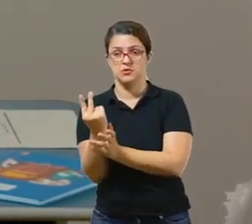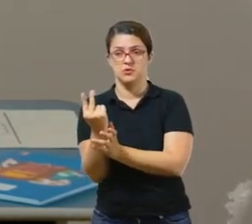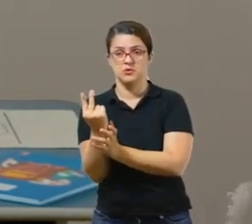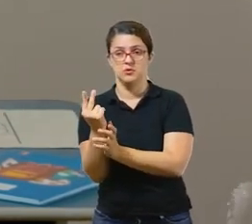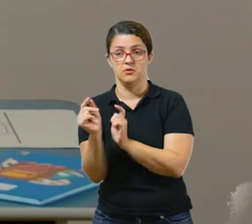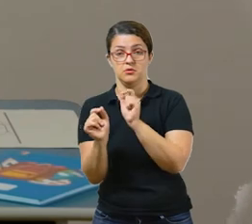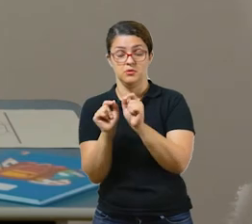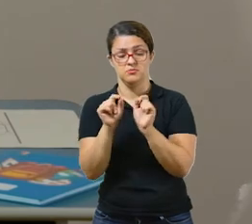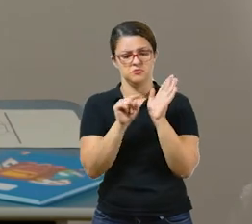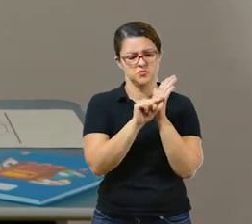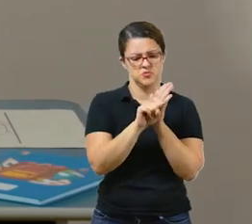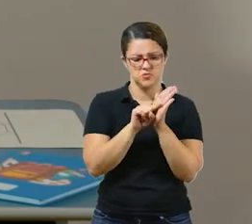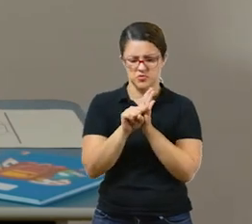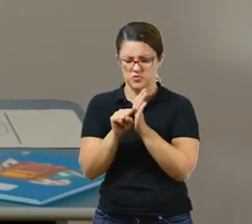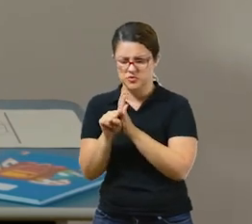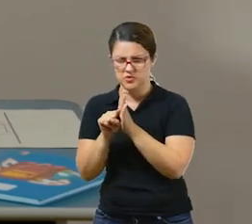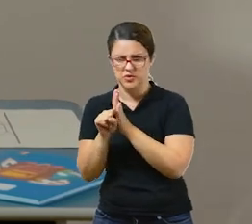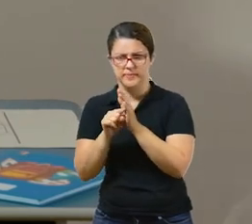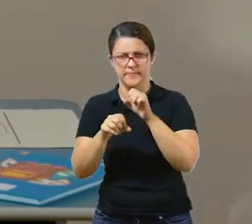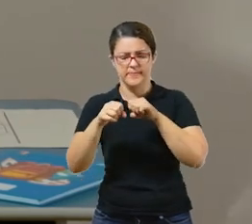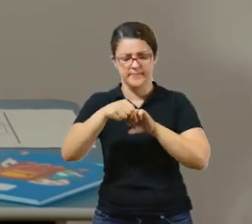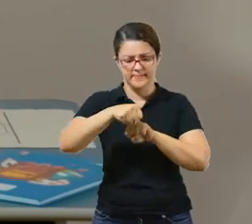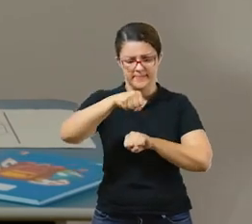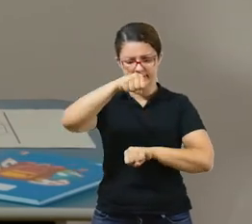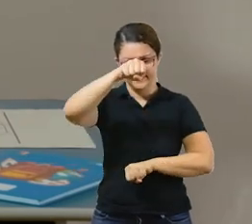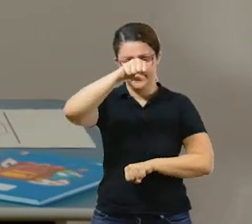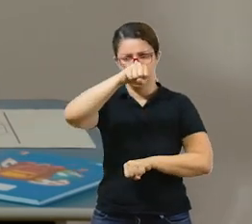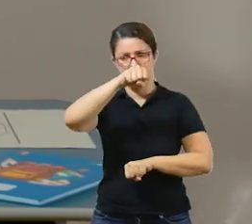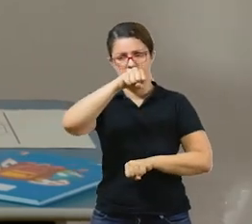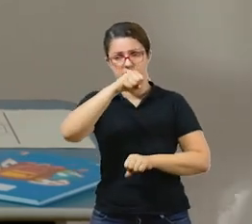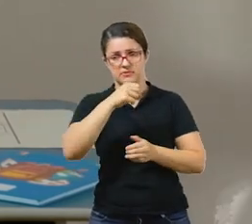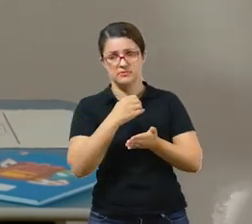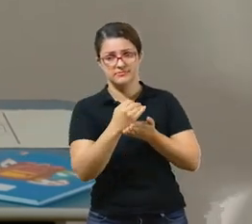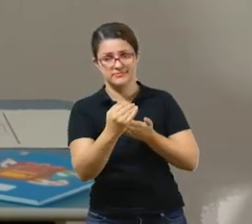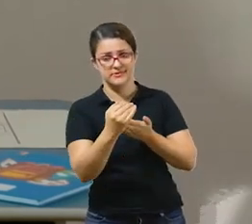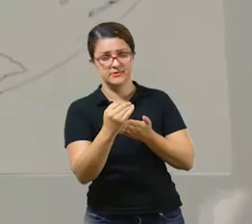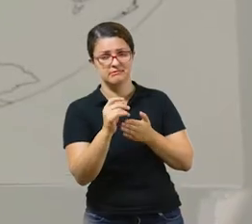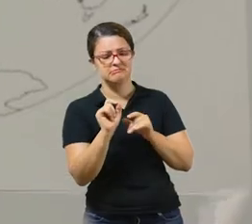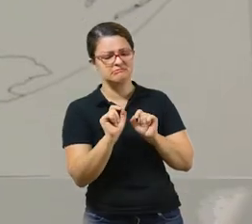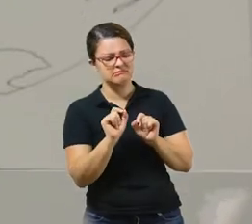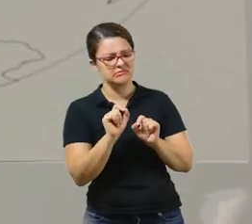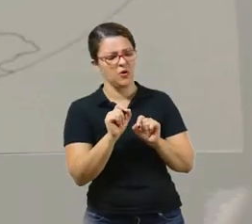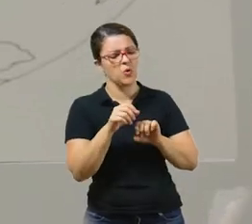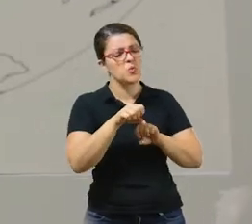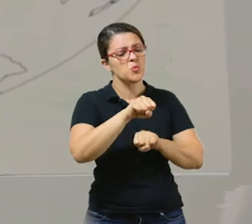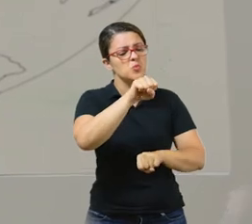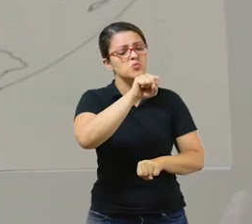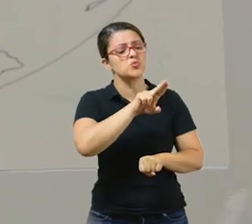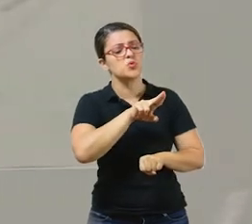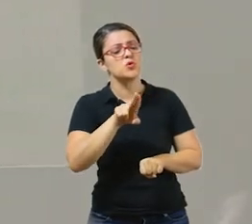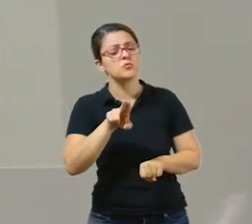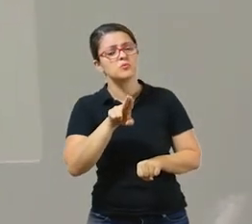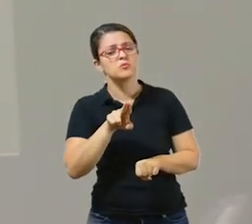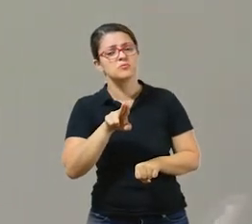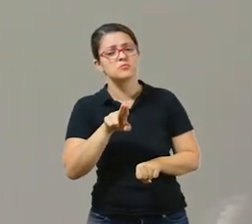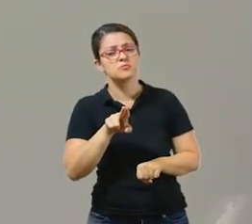analisar esses mapas aqui. Esse aqui inicialmente. Irão escrever que mapa é esse, qual é